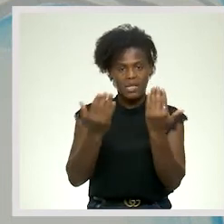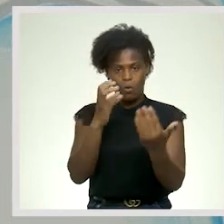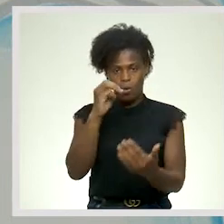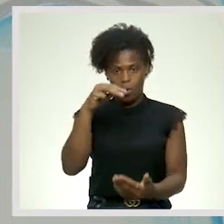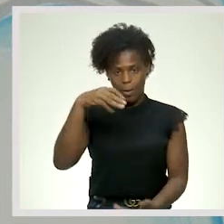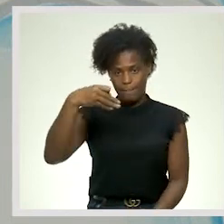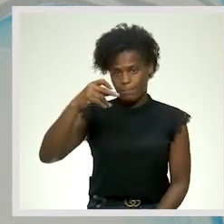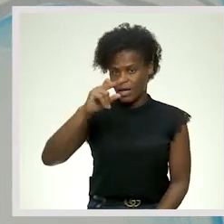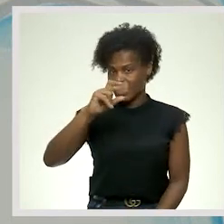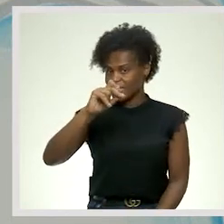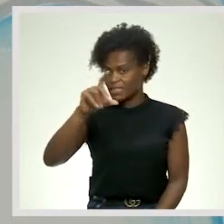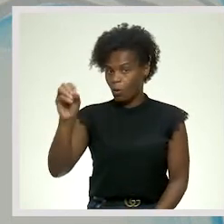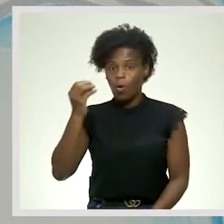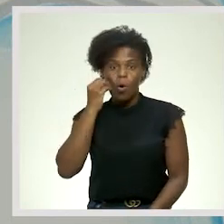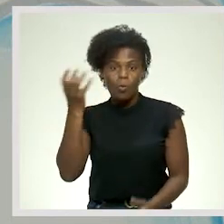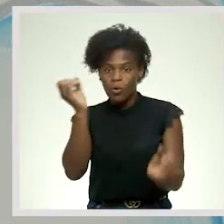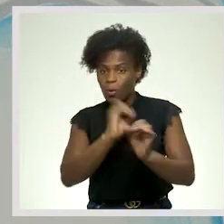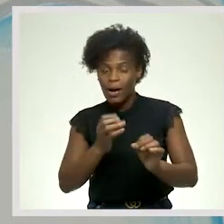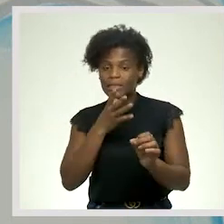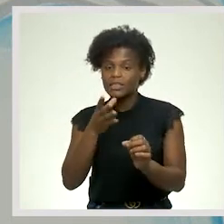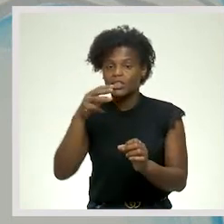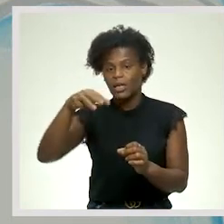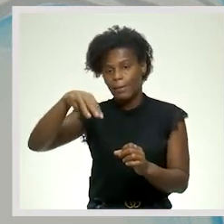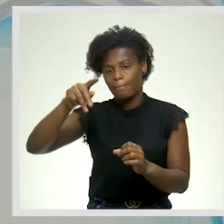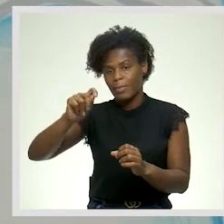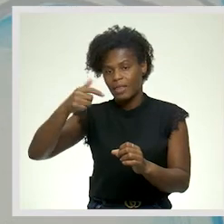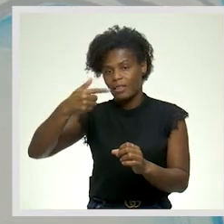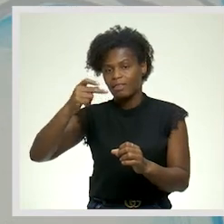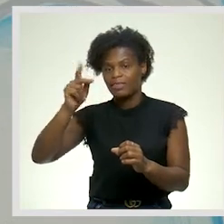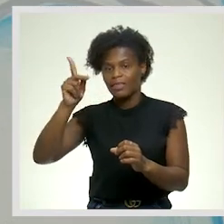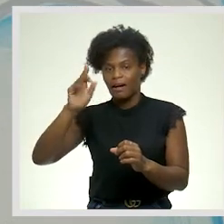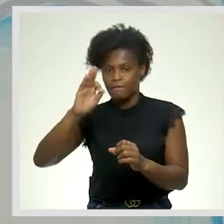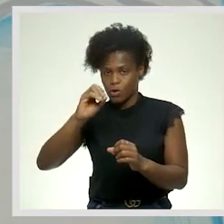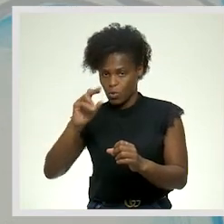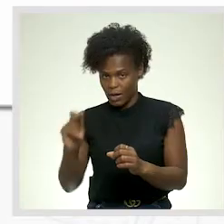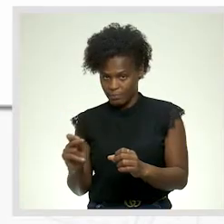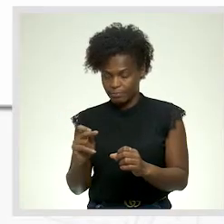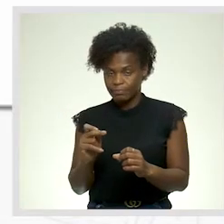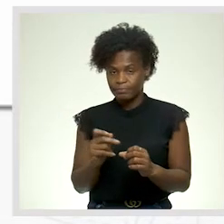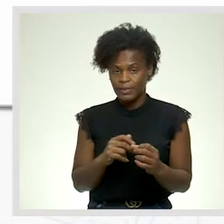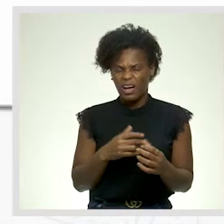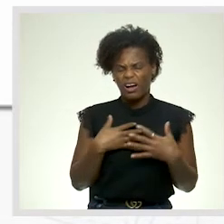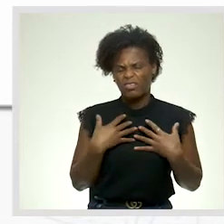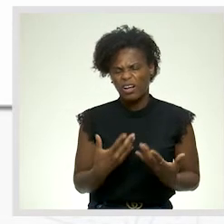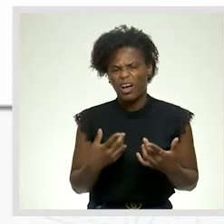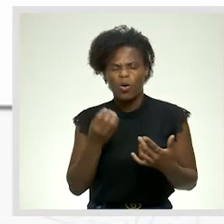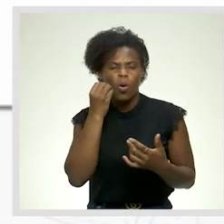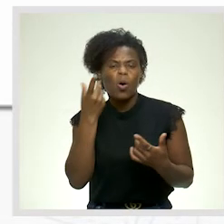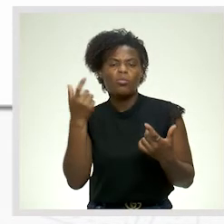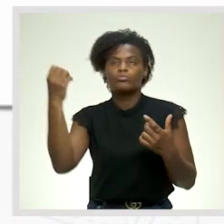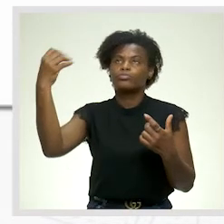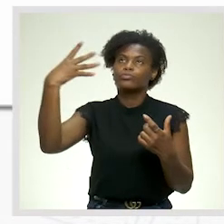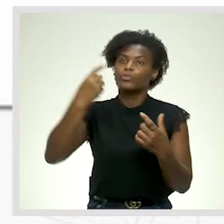Se não usa, vai para a metáfora. Então, nós temos Desgastar-se como a luz da vela E